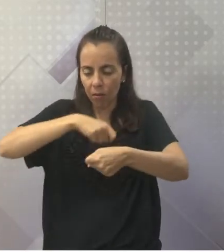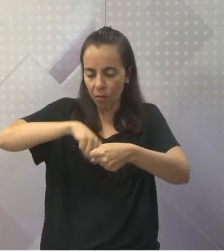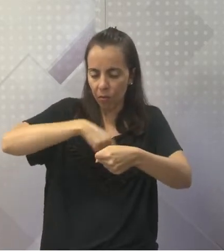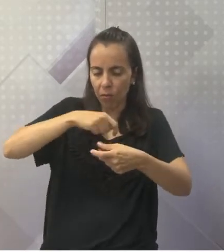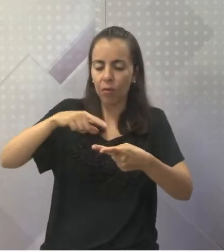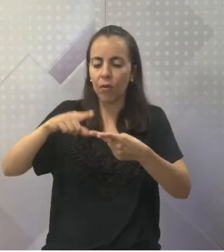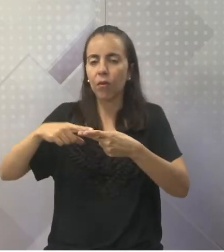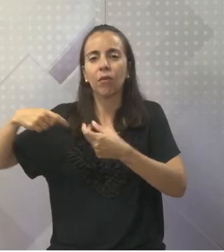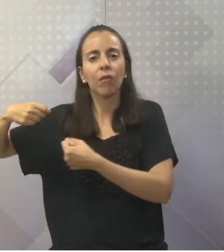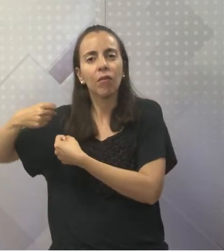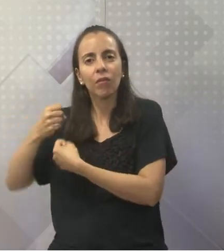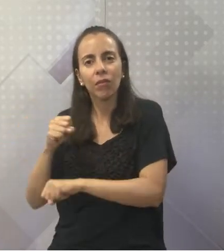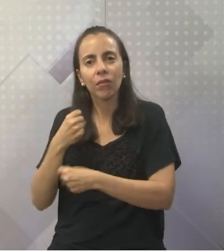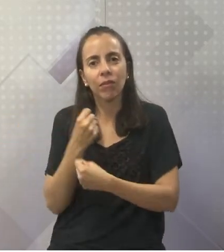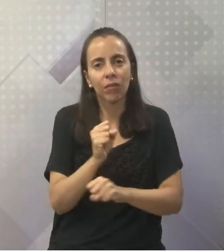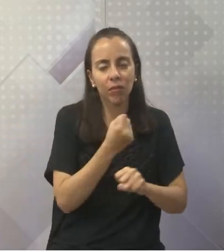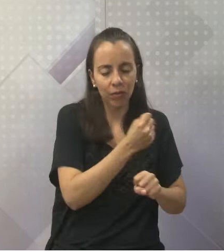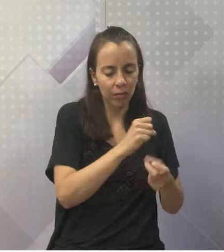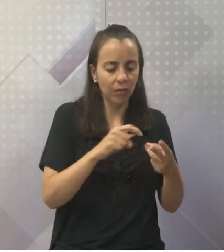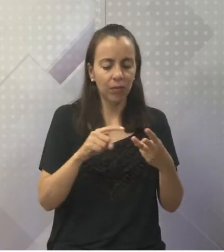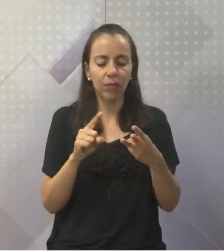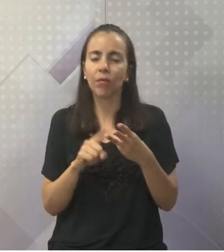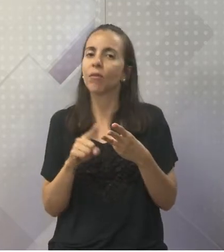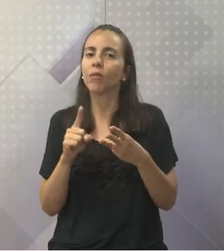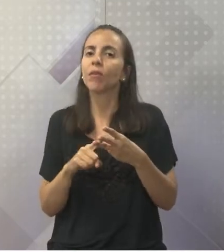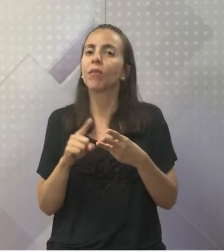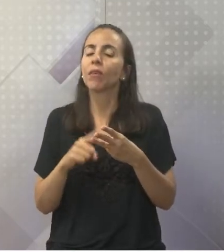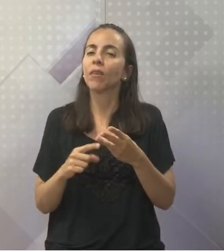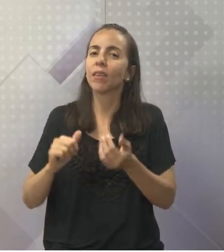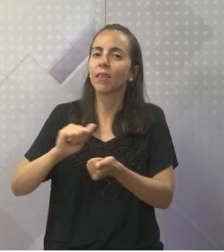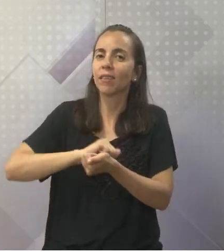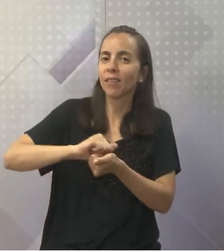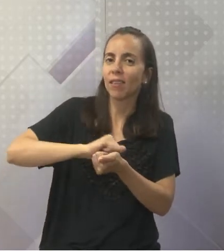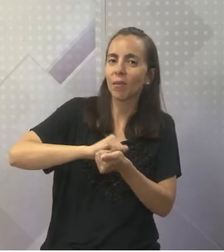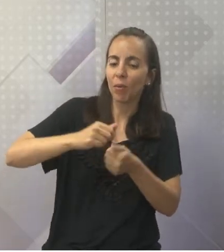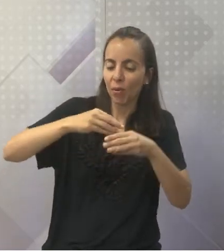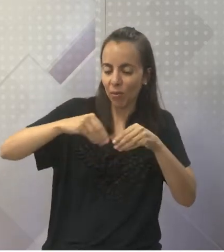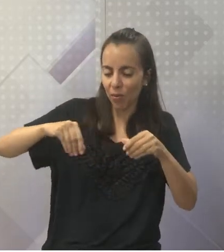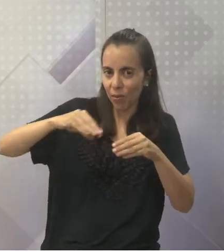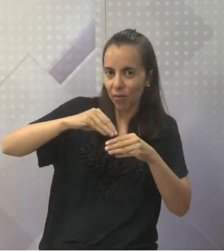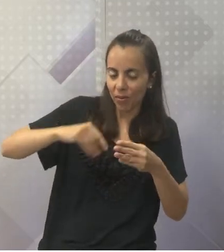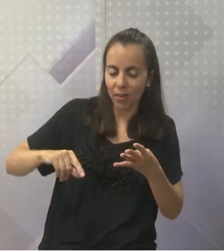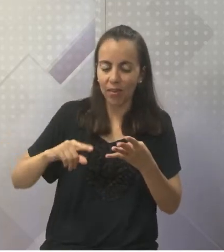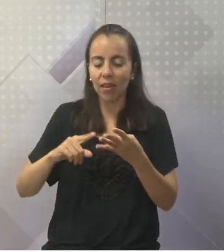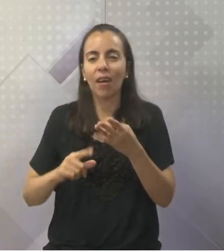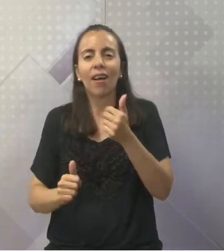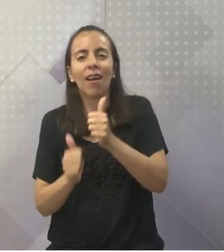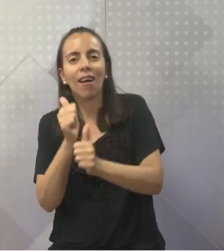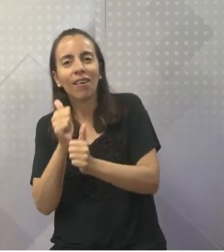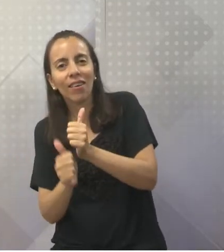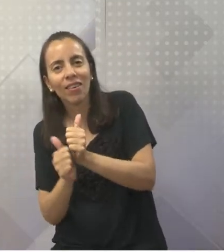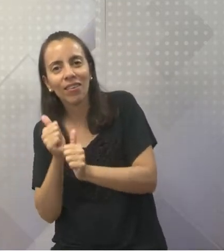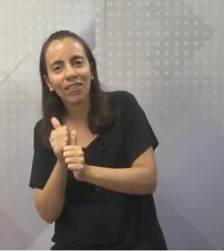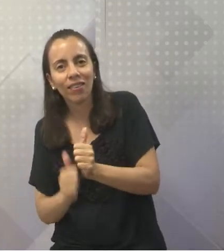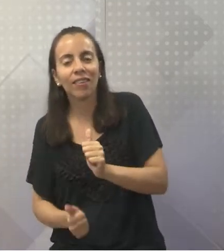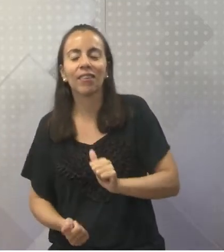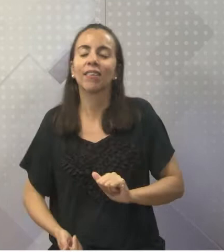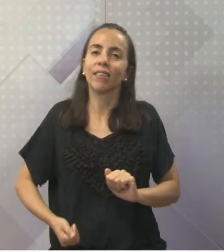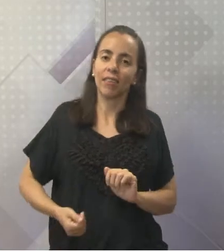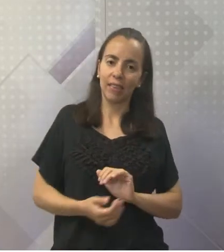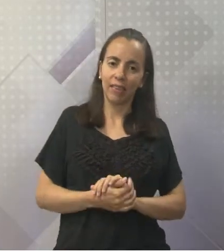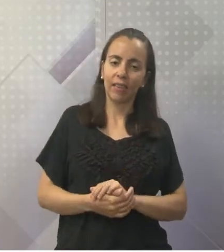vassoura, a propaganda do sabão, do arroz, né? Olha aí. A gente tem